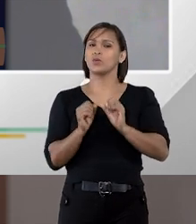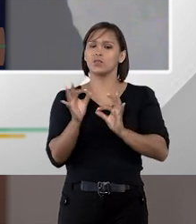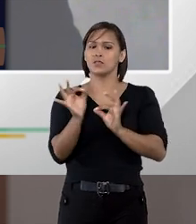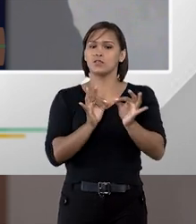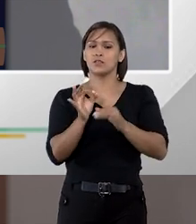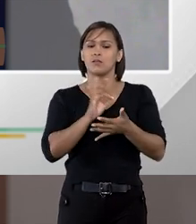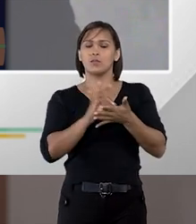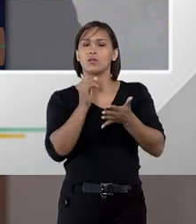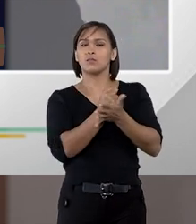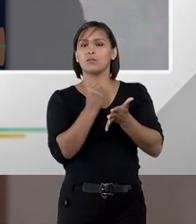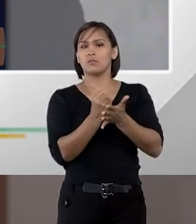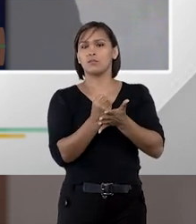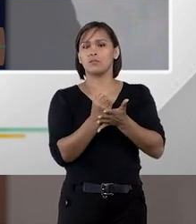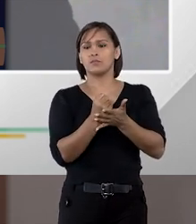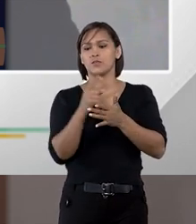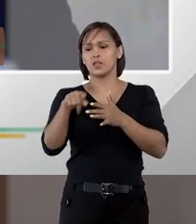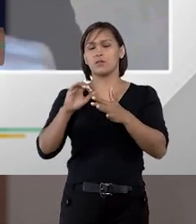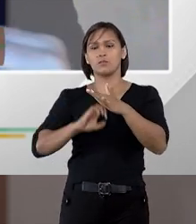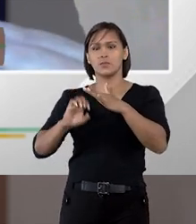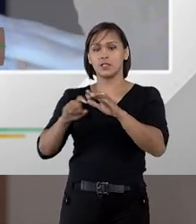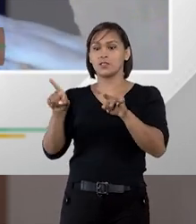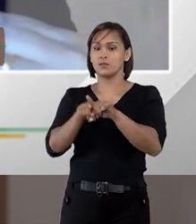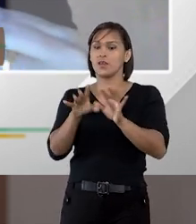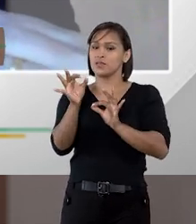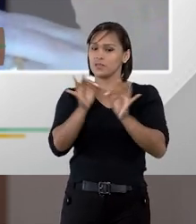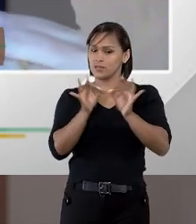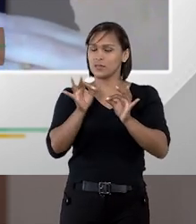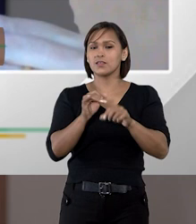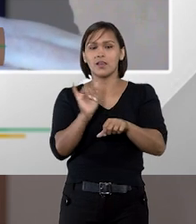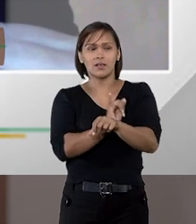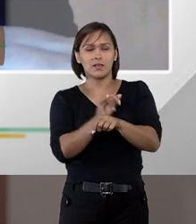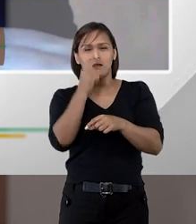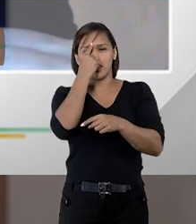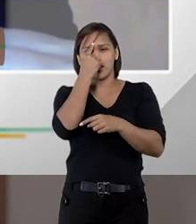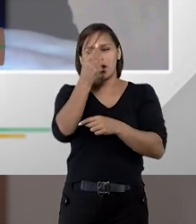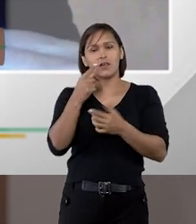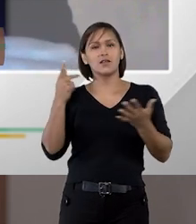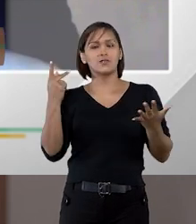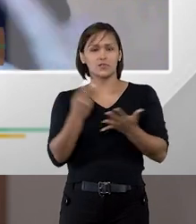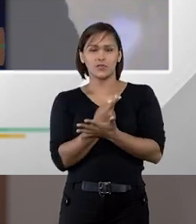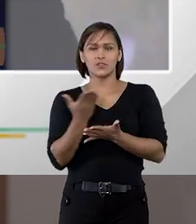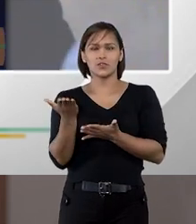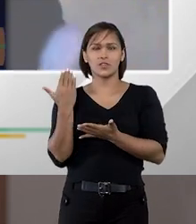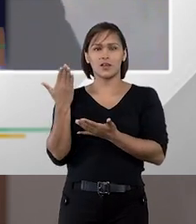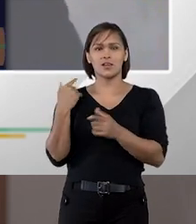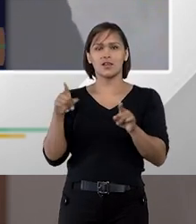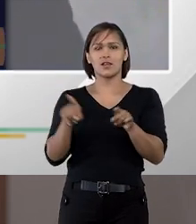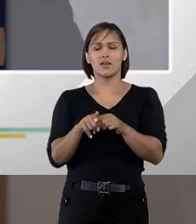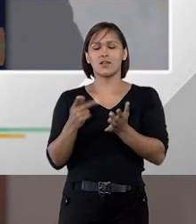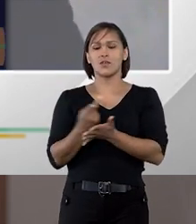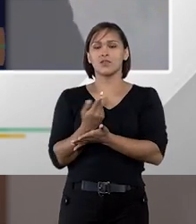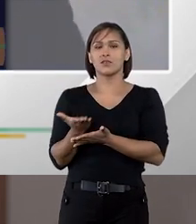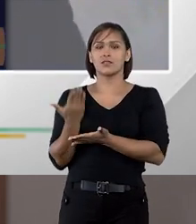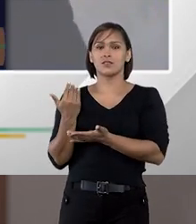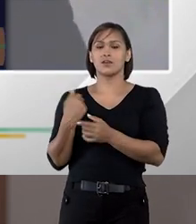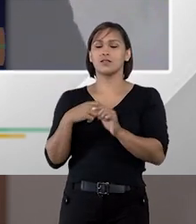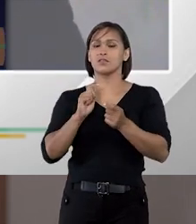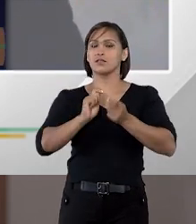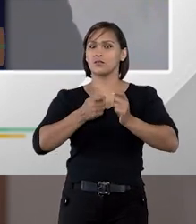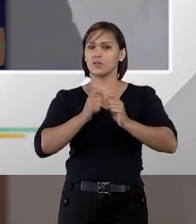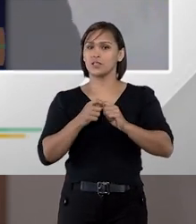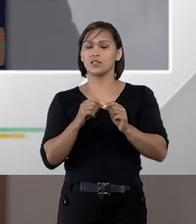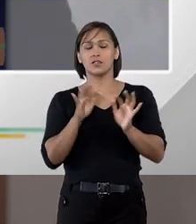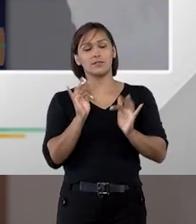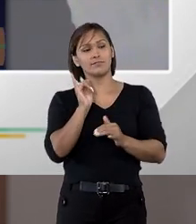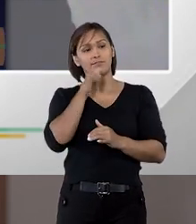elaborado pelo contratado. Mas essa ideia de planejamento, me parece que já era inerente na atuação